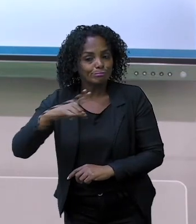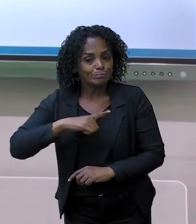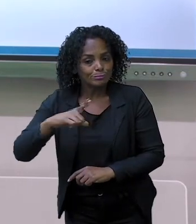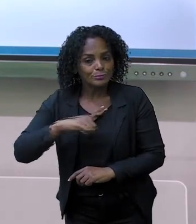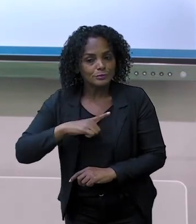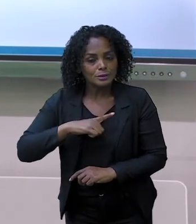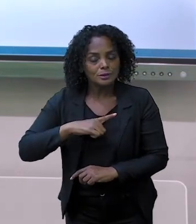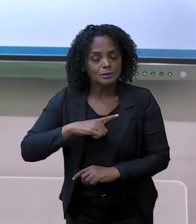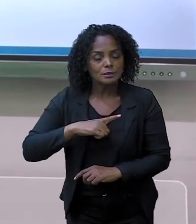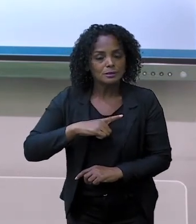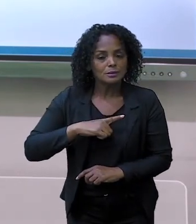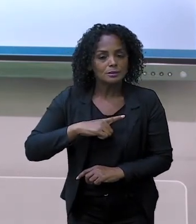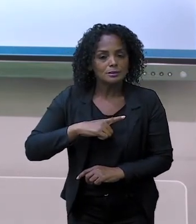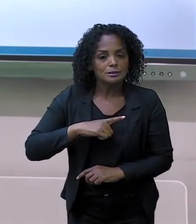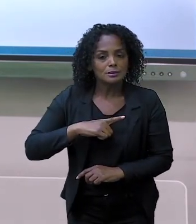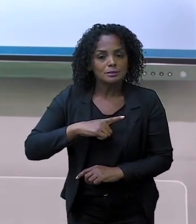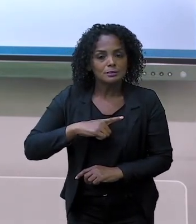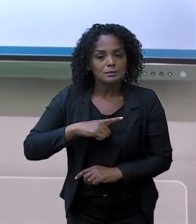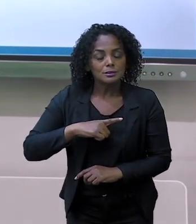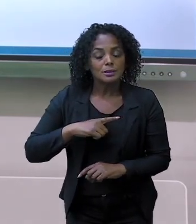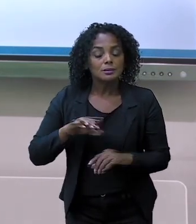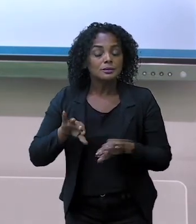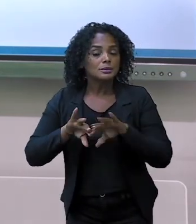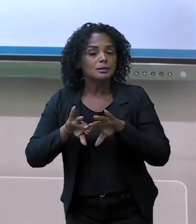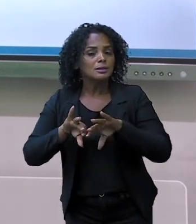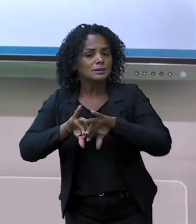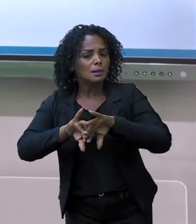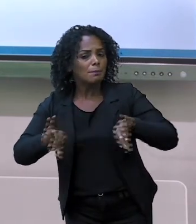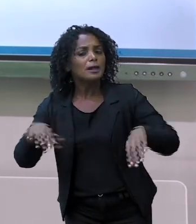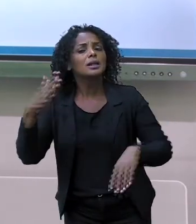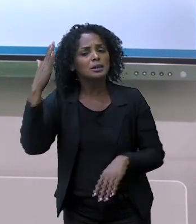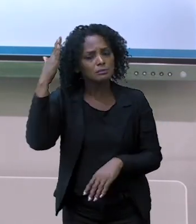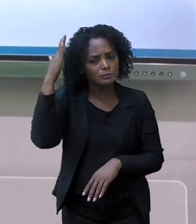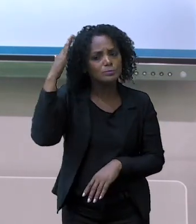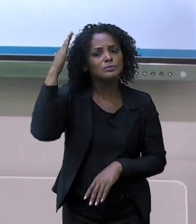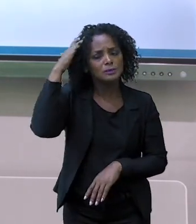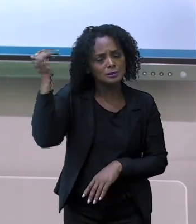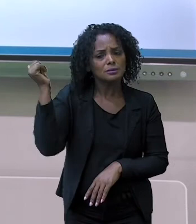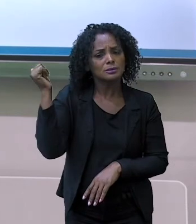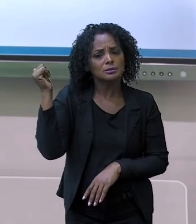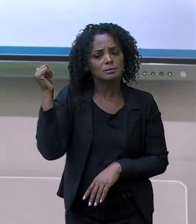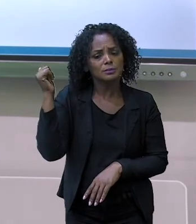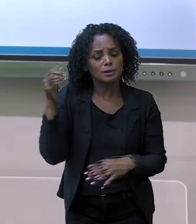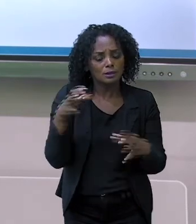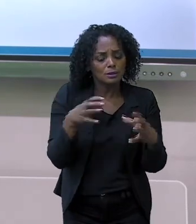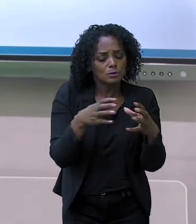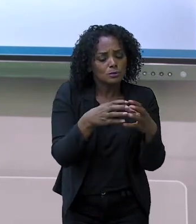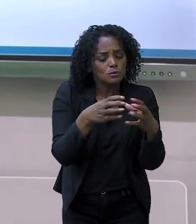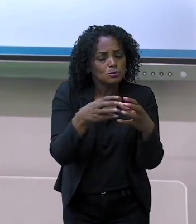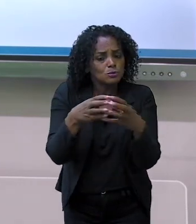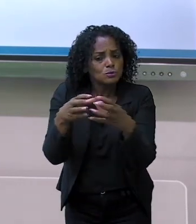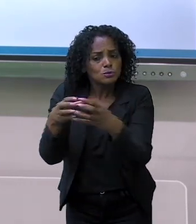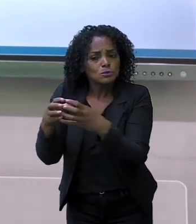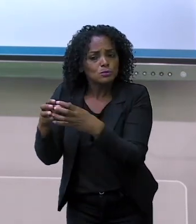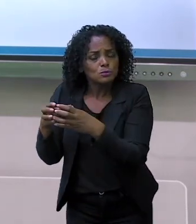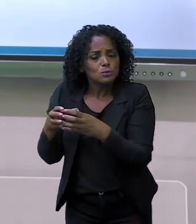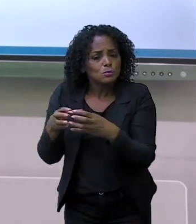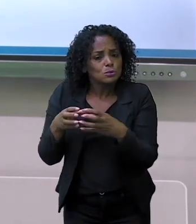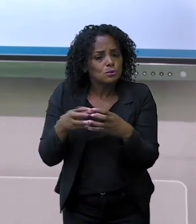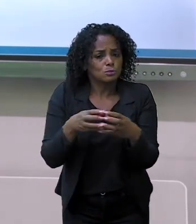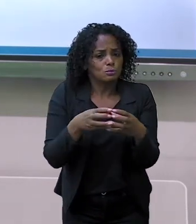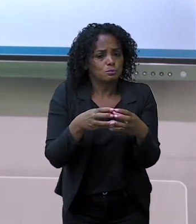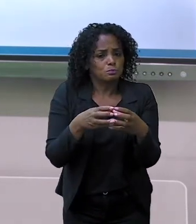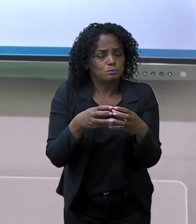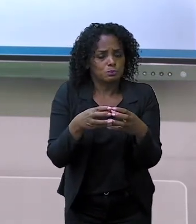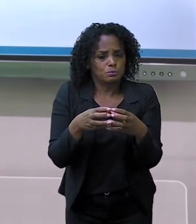nós já sabemos que nós já separamos, nós já montamos o nosso grupo das dezenas, que é com dez,